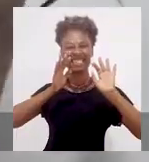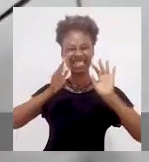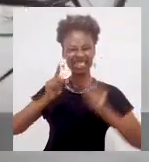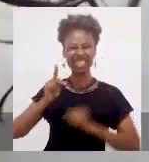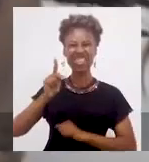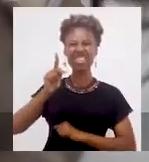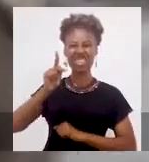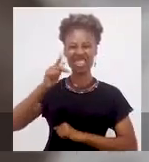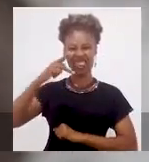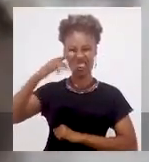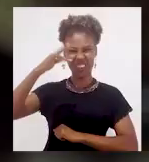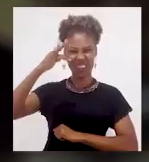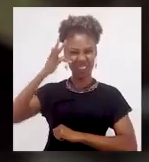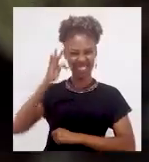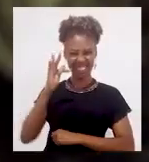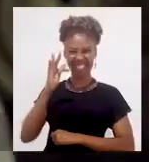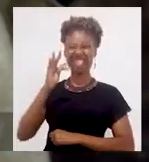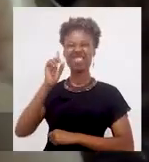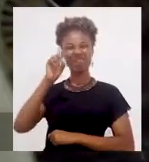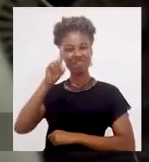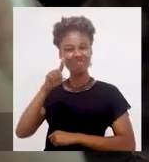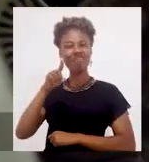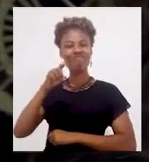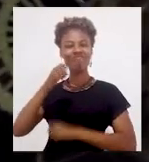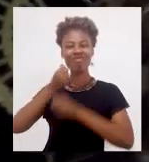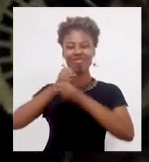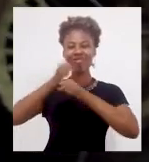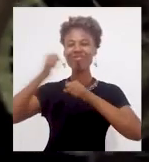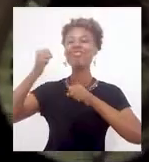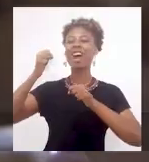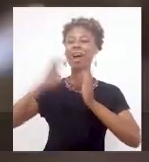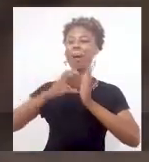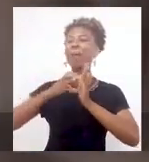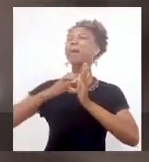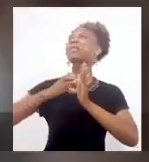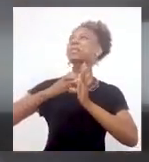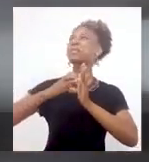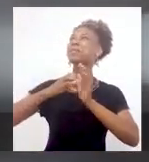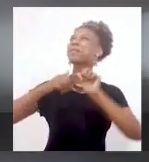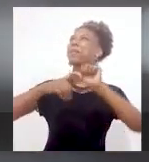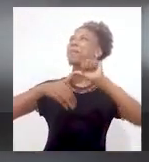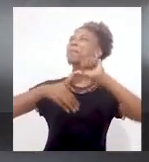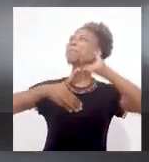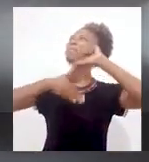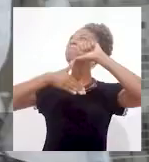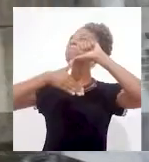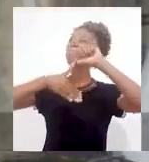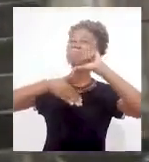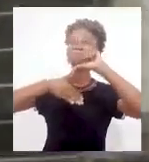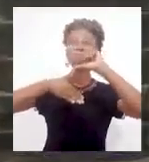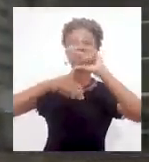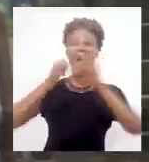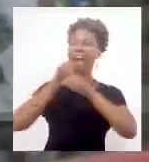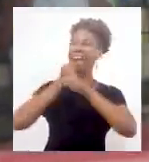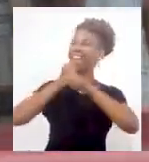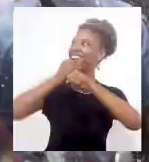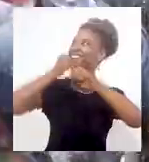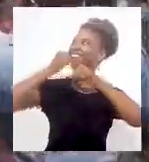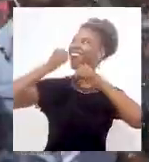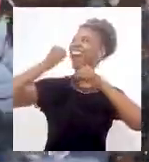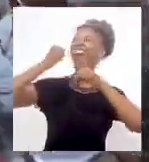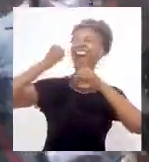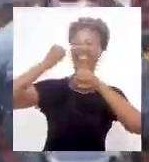E estou seguindo no Partido dos Trabalhadores, este que é o maior partido de esquerda da América Latina. Esse partido